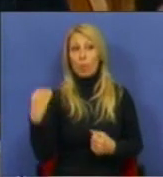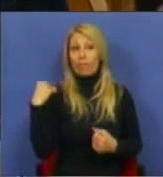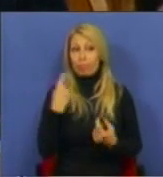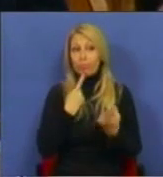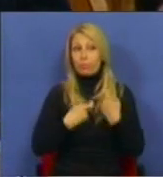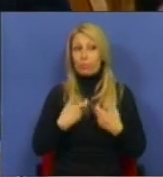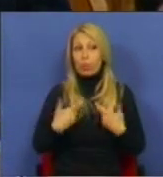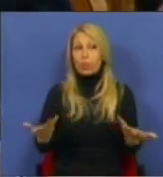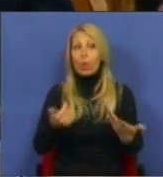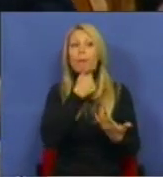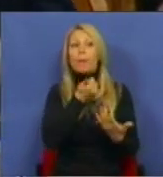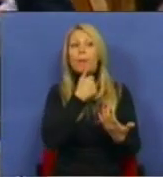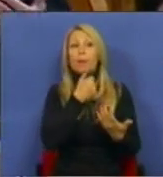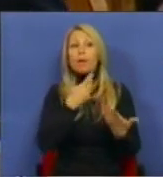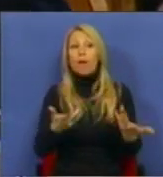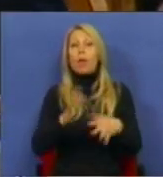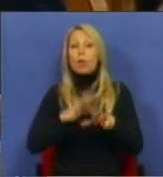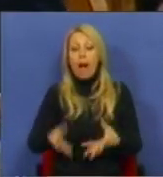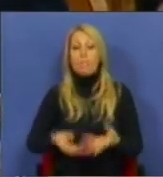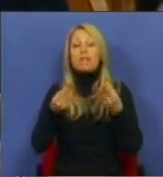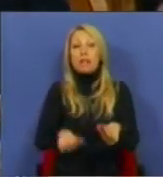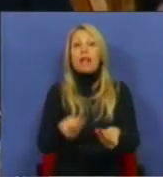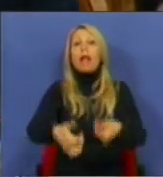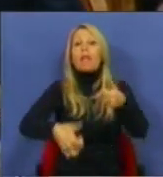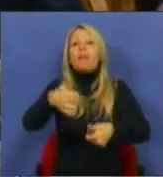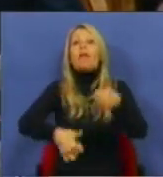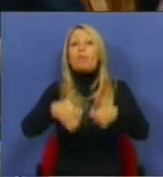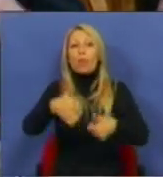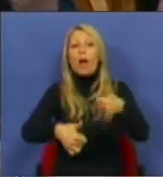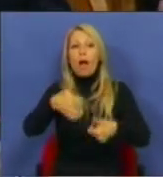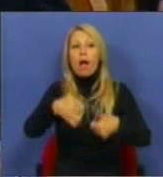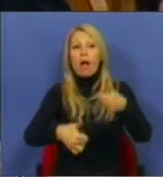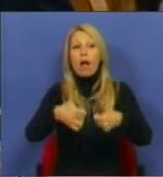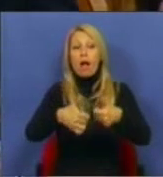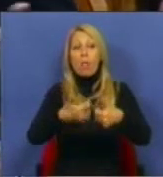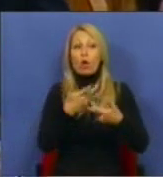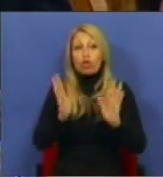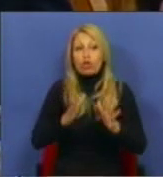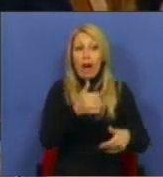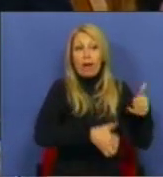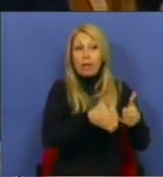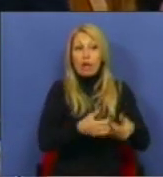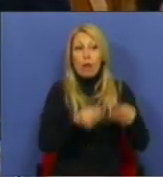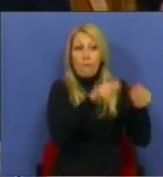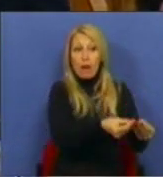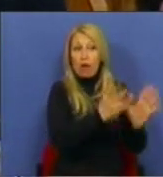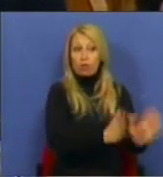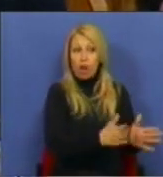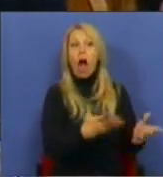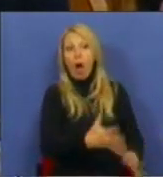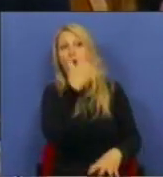como fazer com a apresentação de uma candidatura em cima de uma candidatura que já tinha sido apresentada